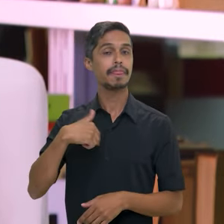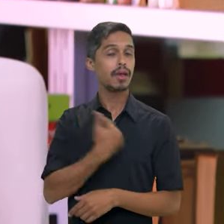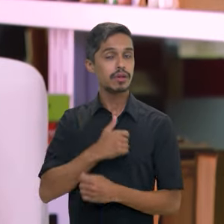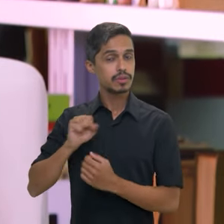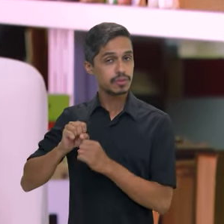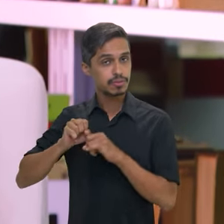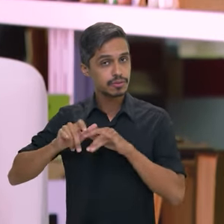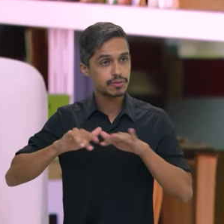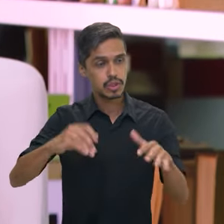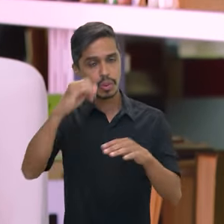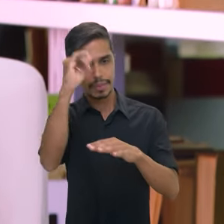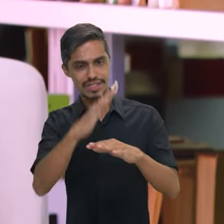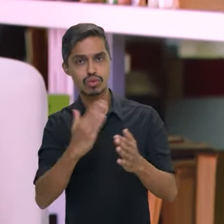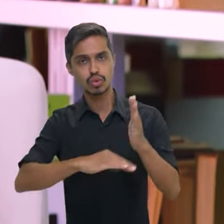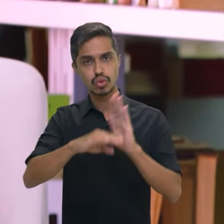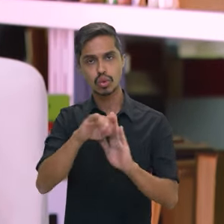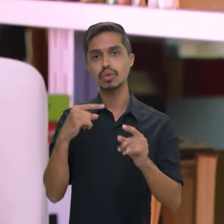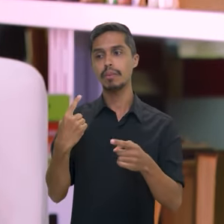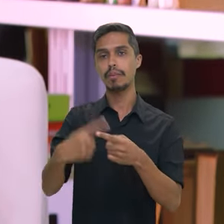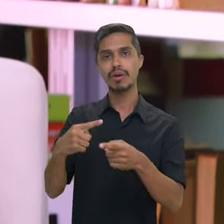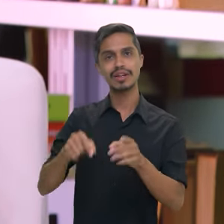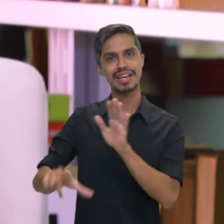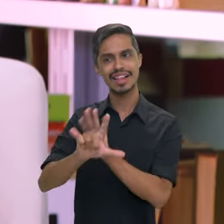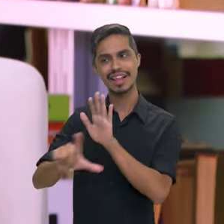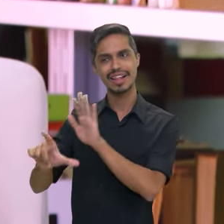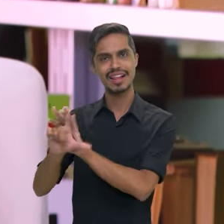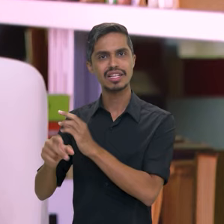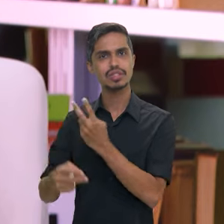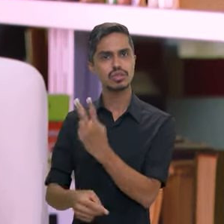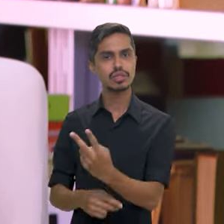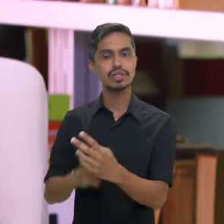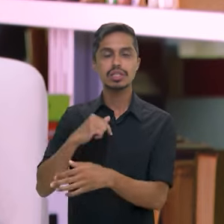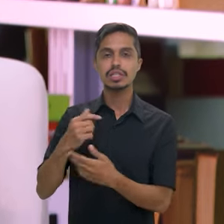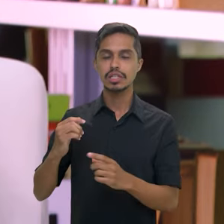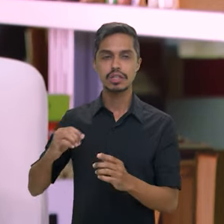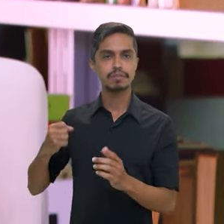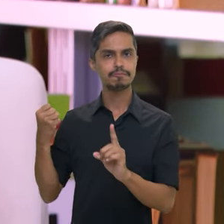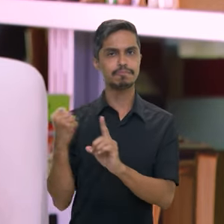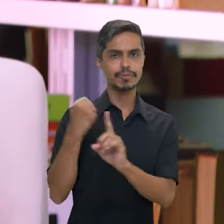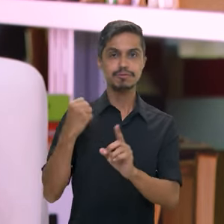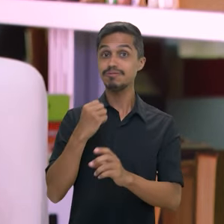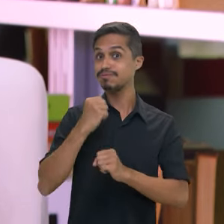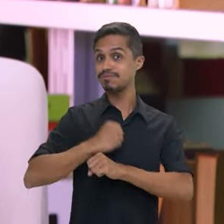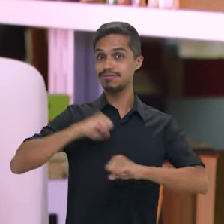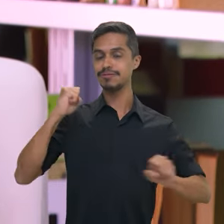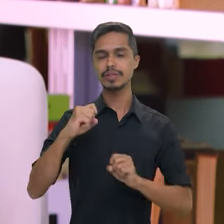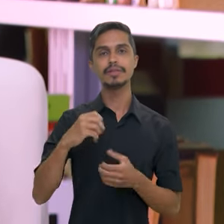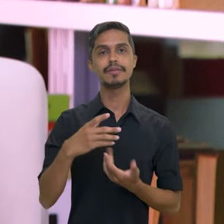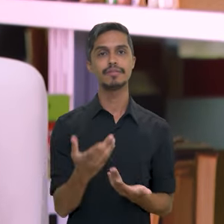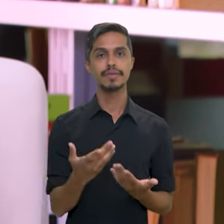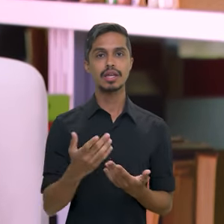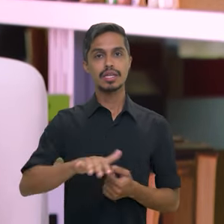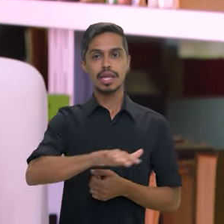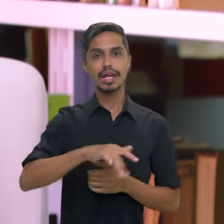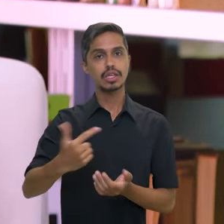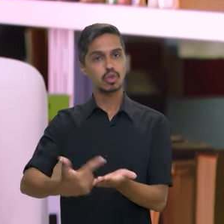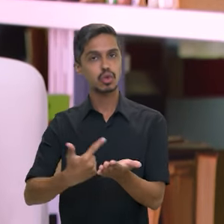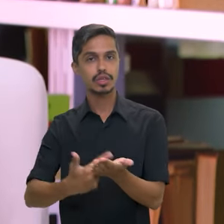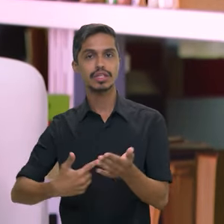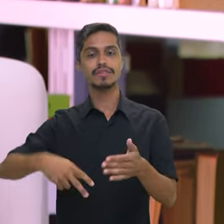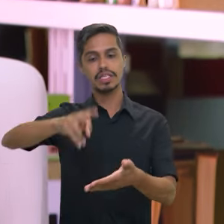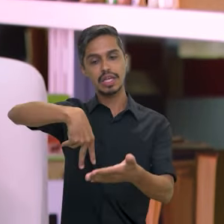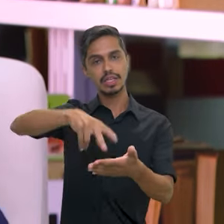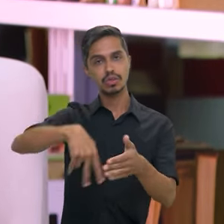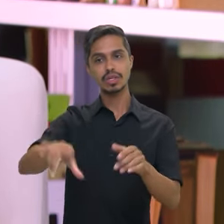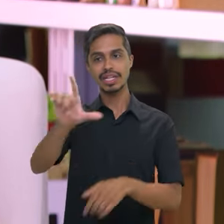que vão chegar a todo o Brasil por essas leis e isso certamente terá um impacto bastante grande também na